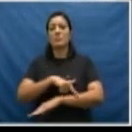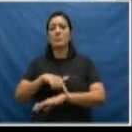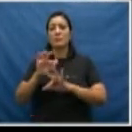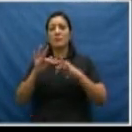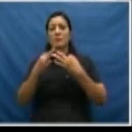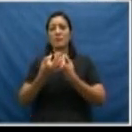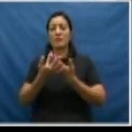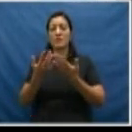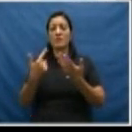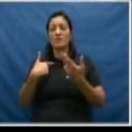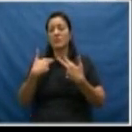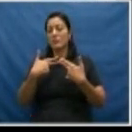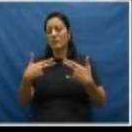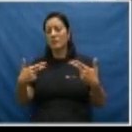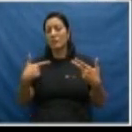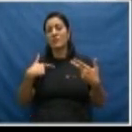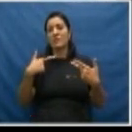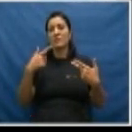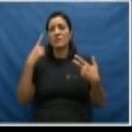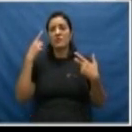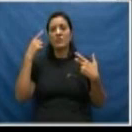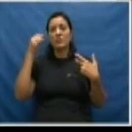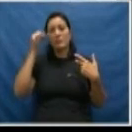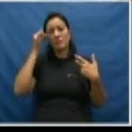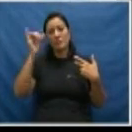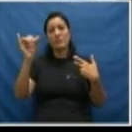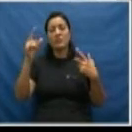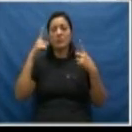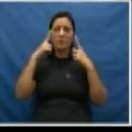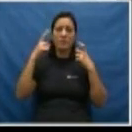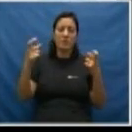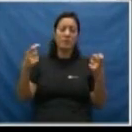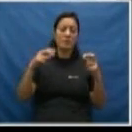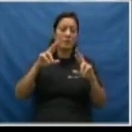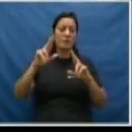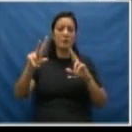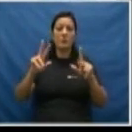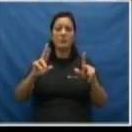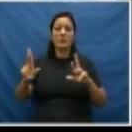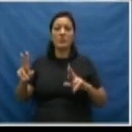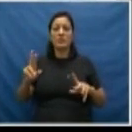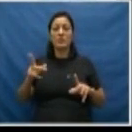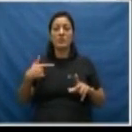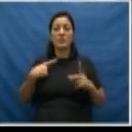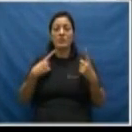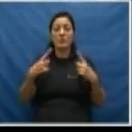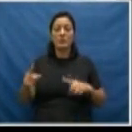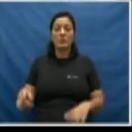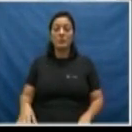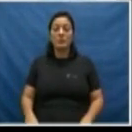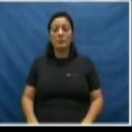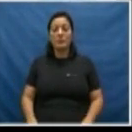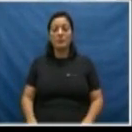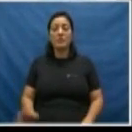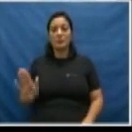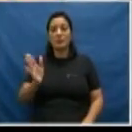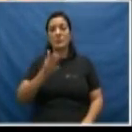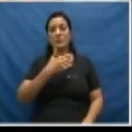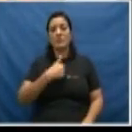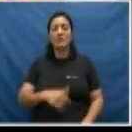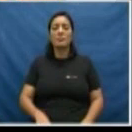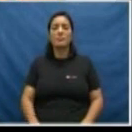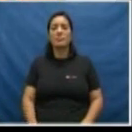e combate a todas as formas de discriminação, violência, diferenciações da sociedade contra as mulheres. Pode passar.